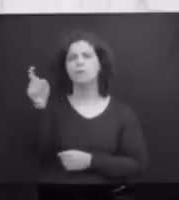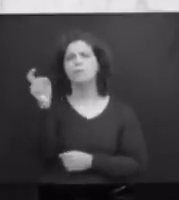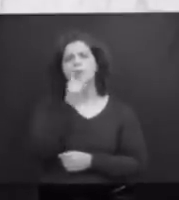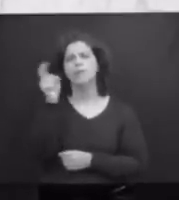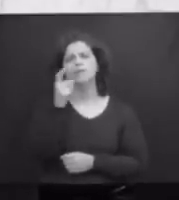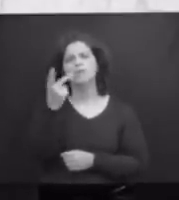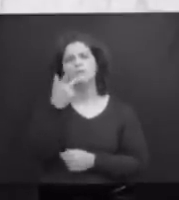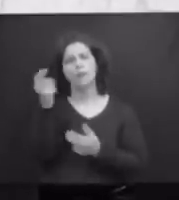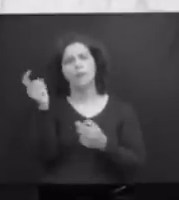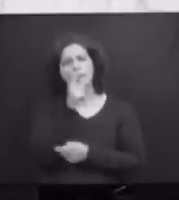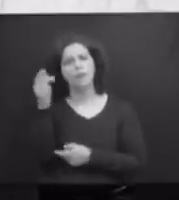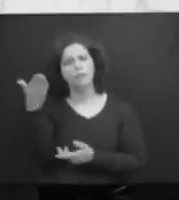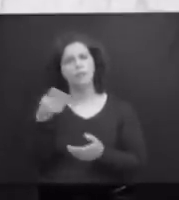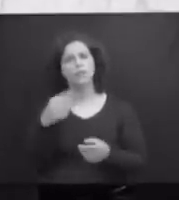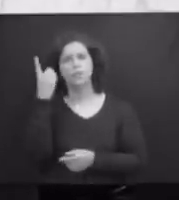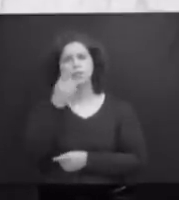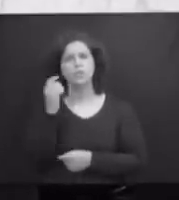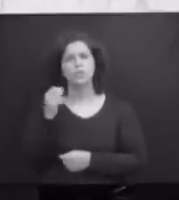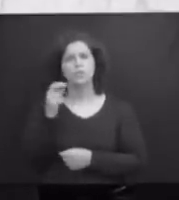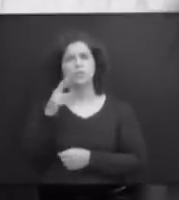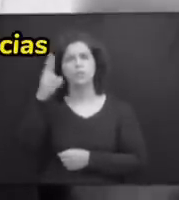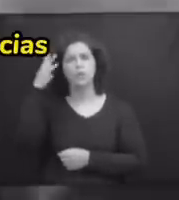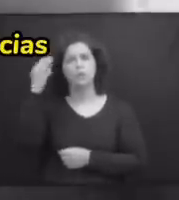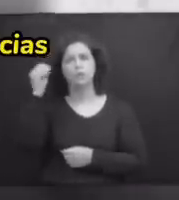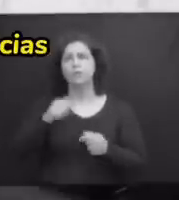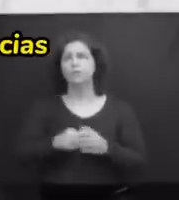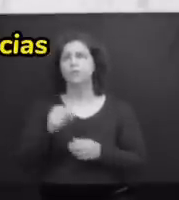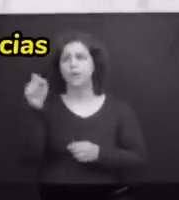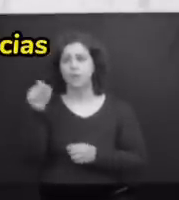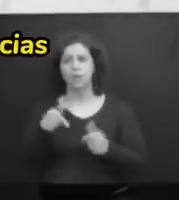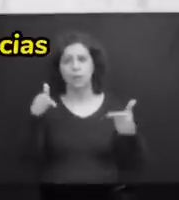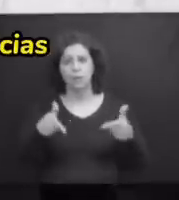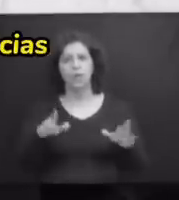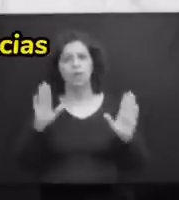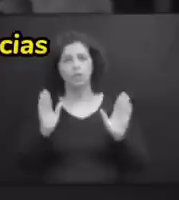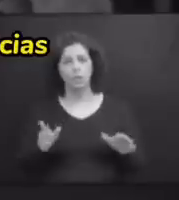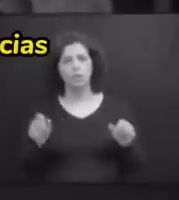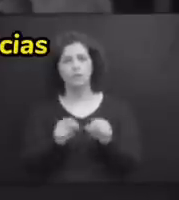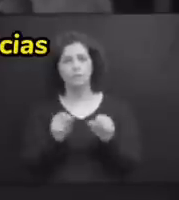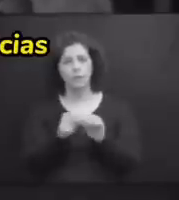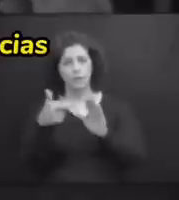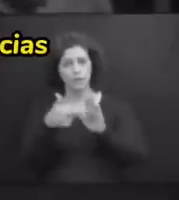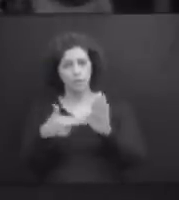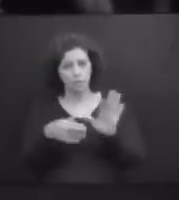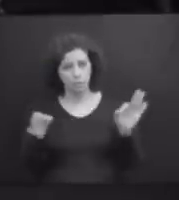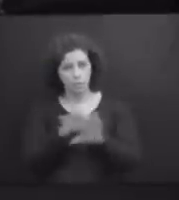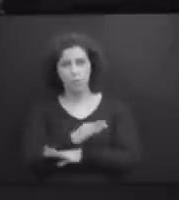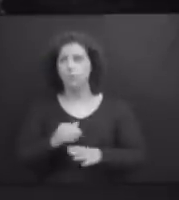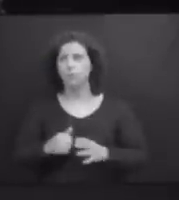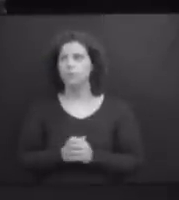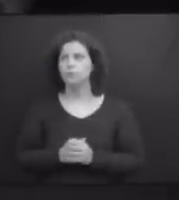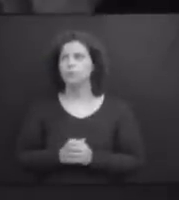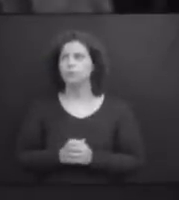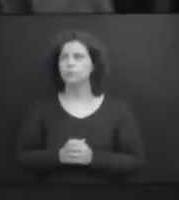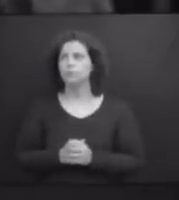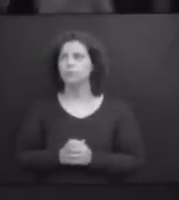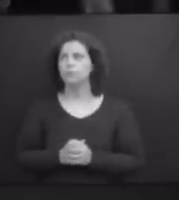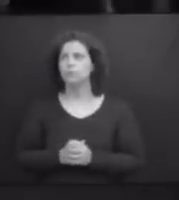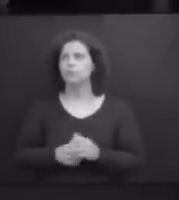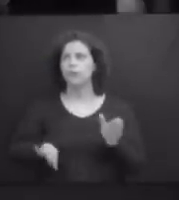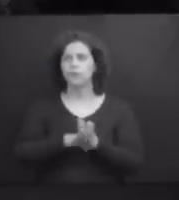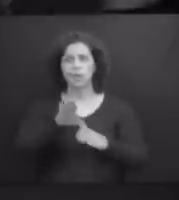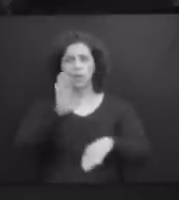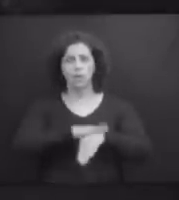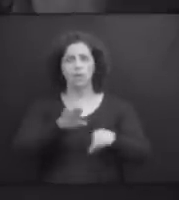que diz mentira. E o deputado Riquinho... Olha, essa casa já está tomando as providências. tome todas. É chegado o